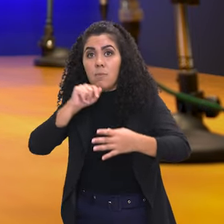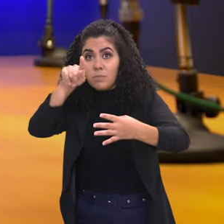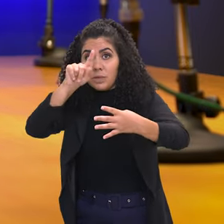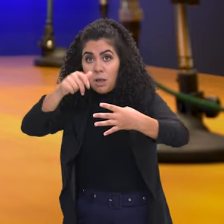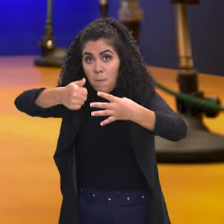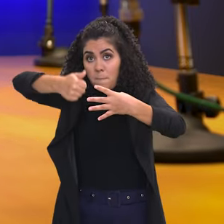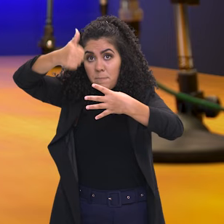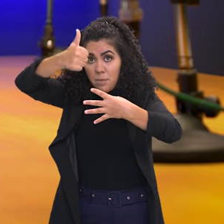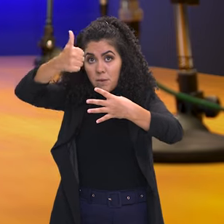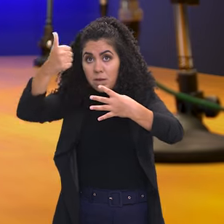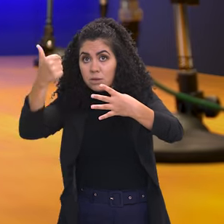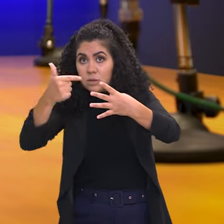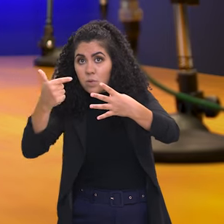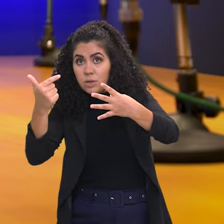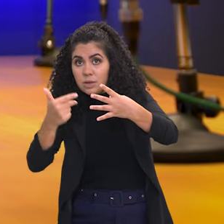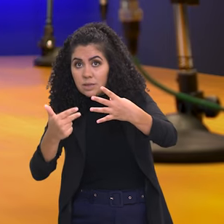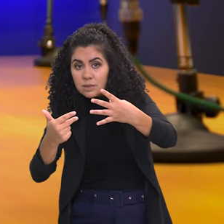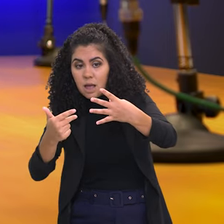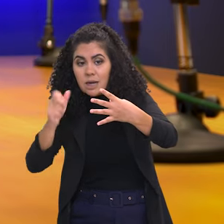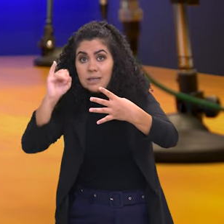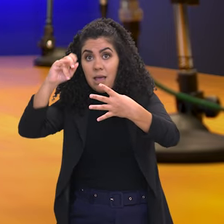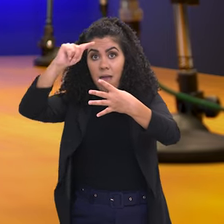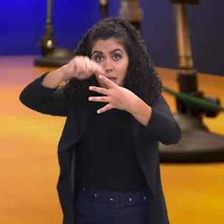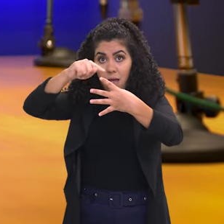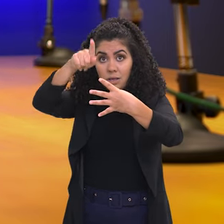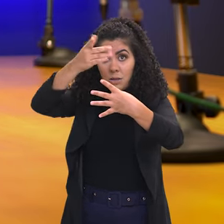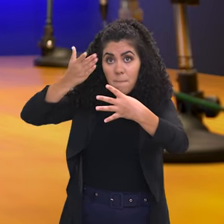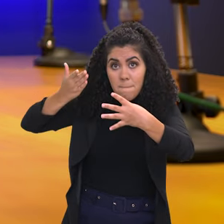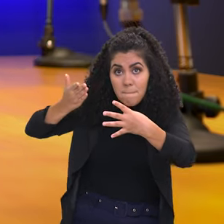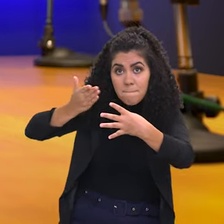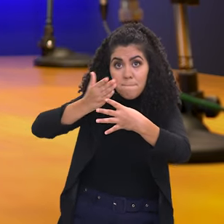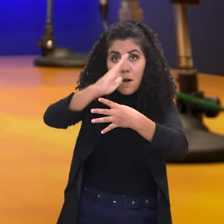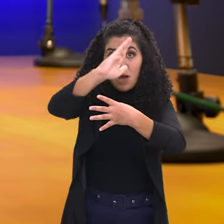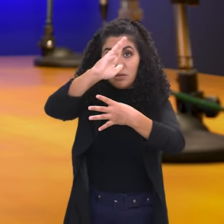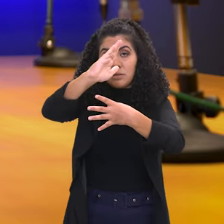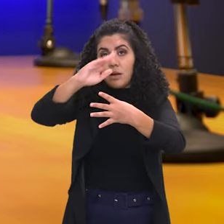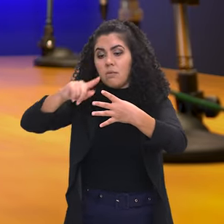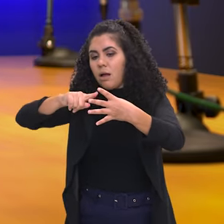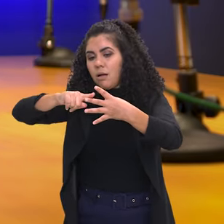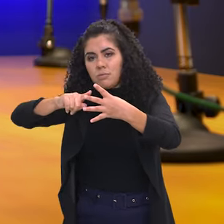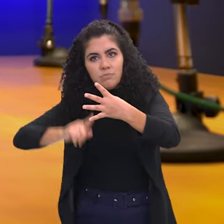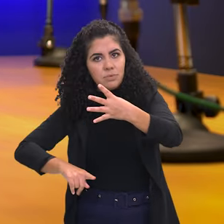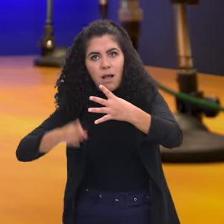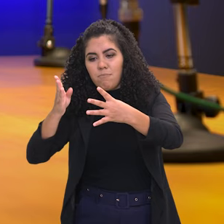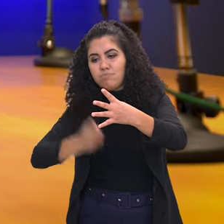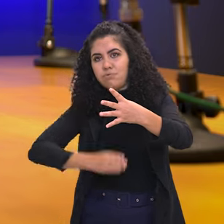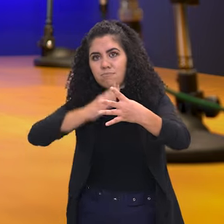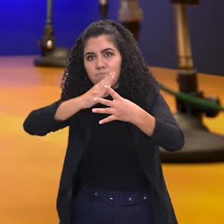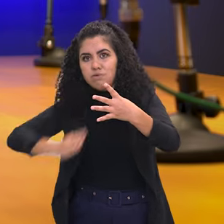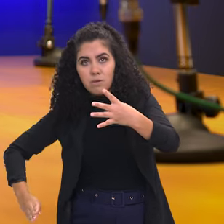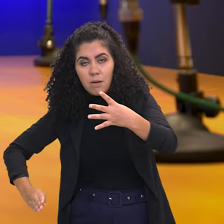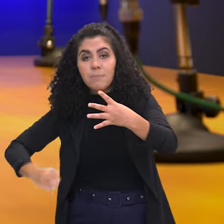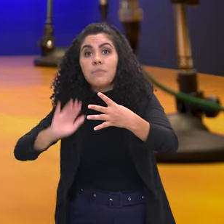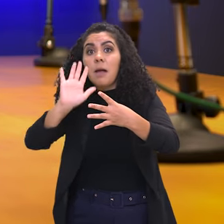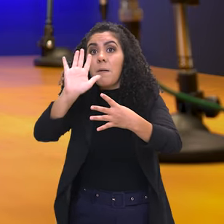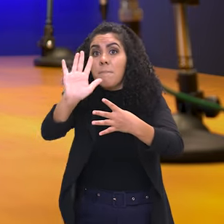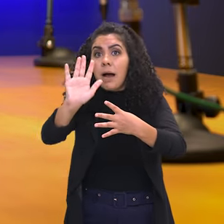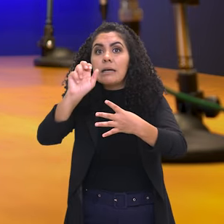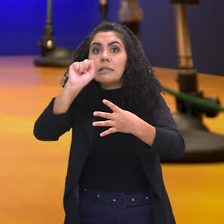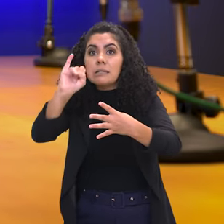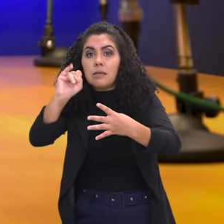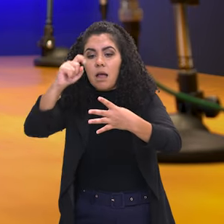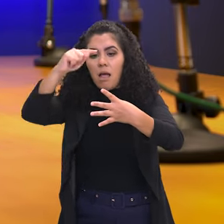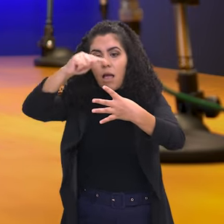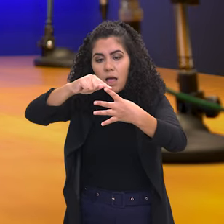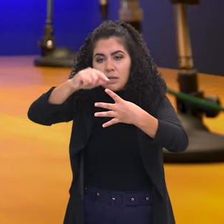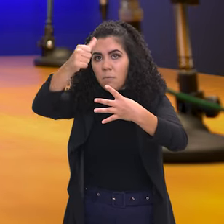do seu ranking, se você passar por o cargo que você colocou em primeiro lugar, você não está concorrendo para os cargos demais. E se você, por exemplo, passar para o cargo que